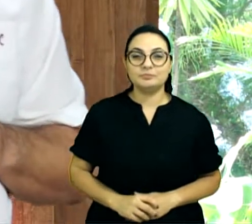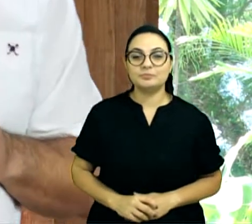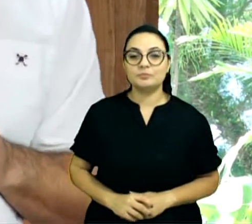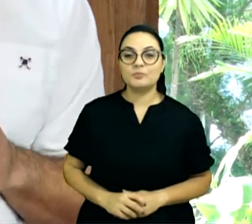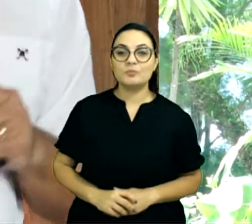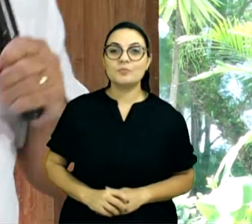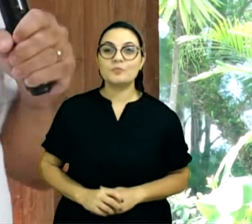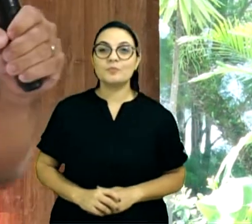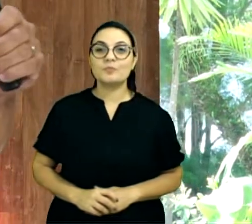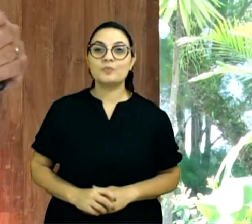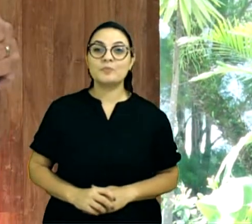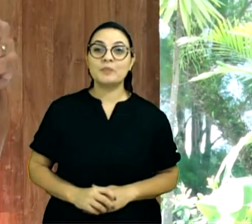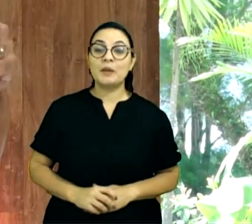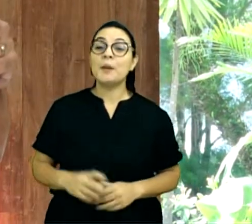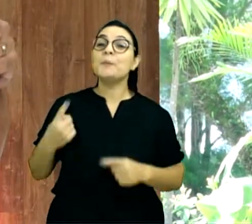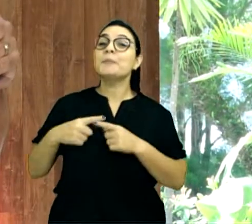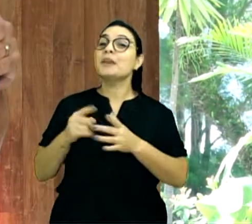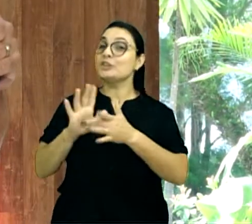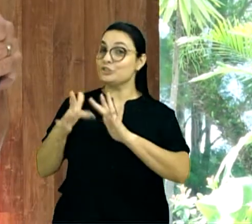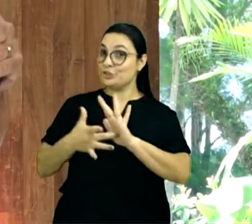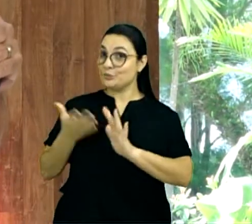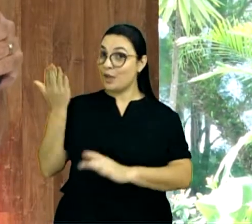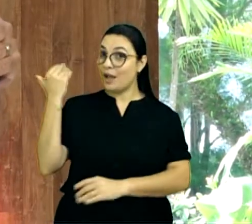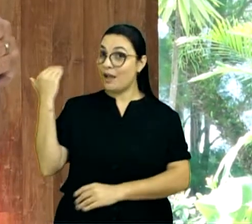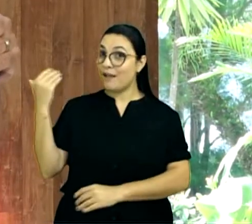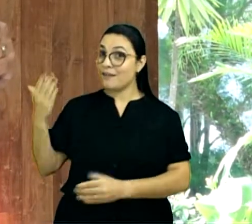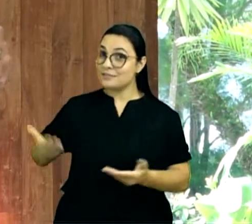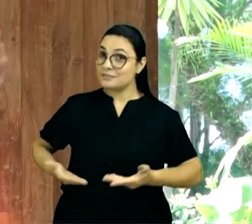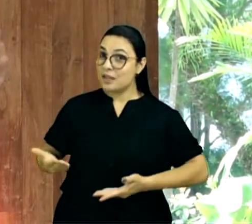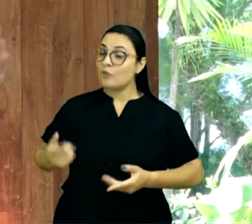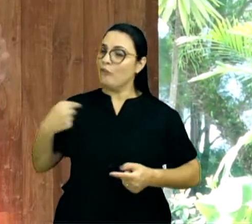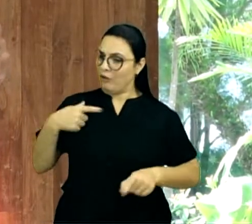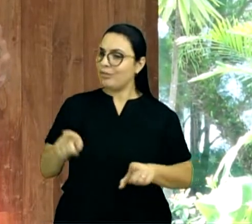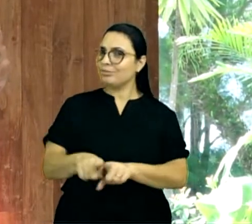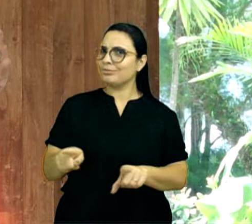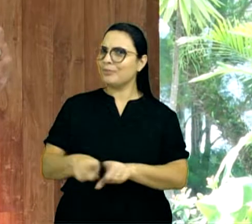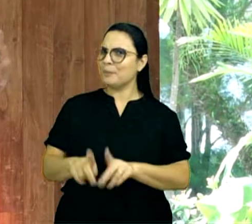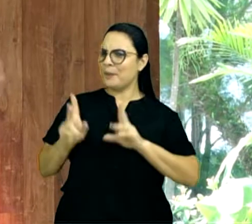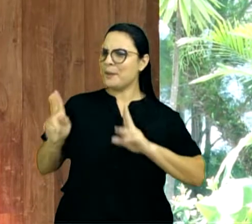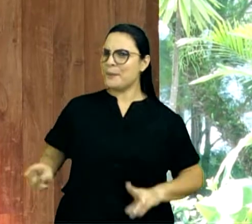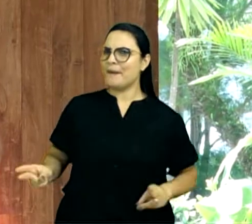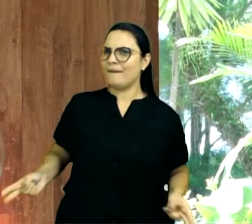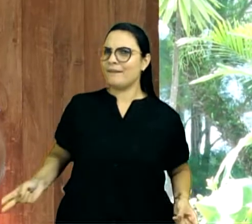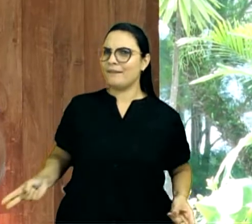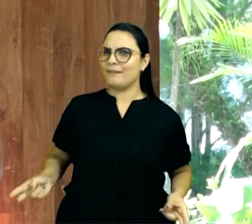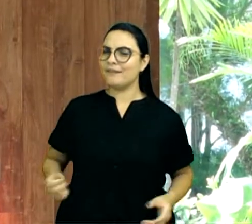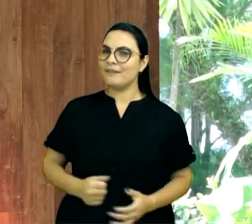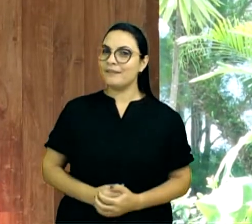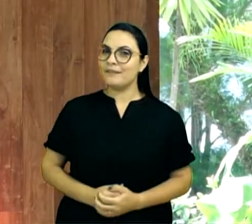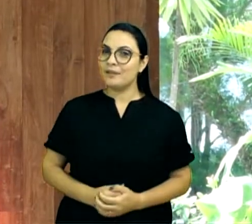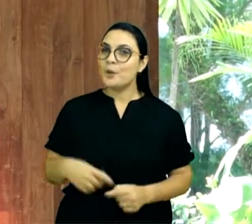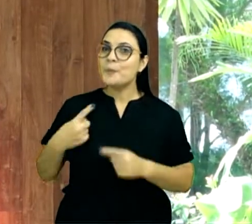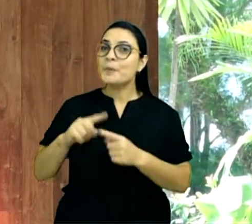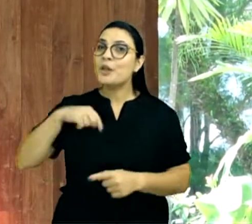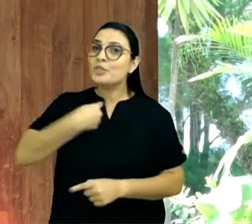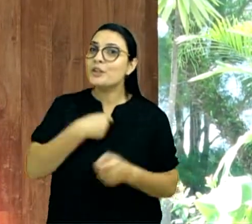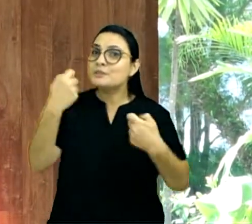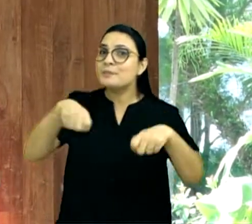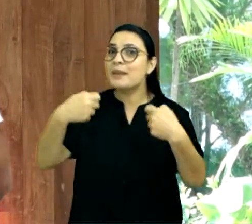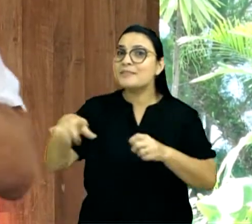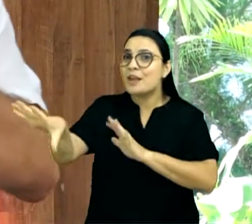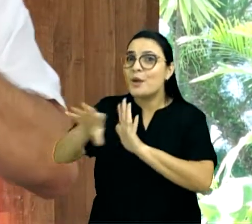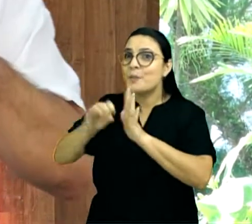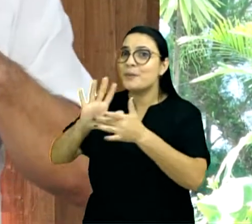Se Jesus foi servo, eu também devo ser. Amém? Sede imitadores de Cristo.